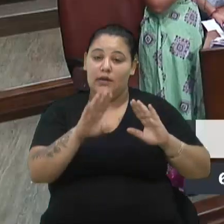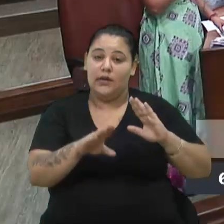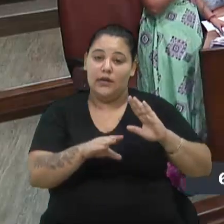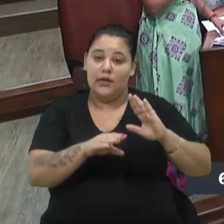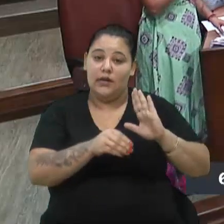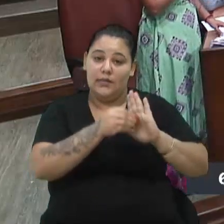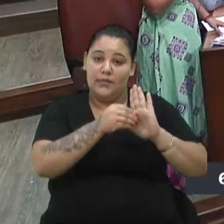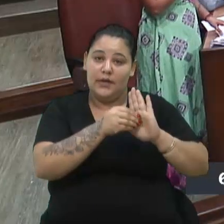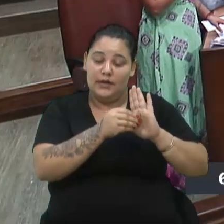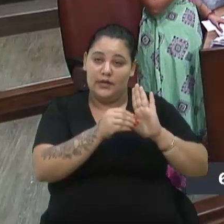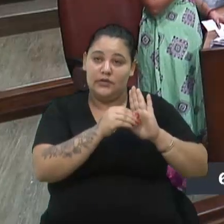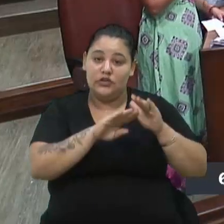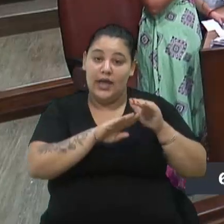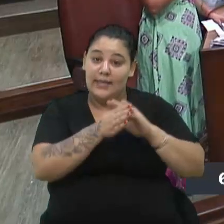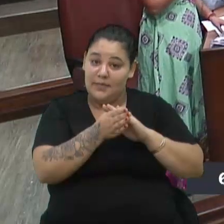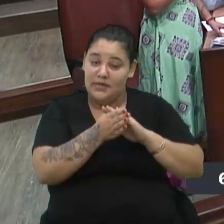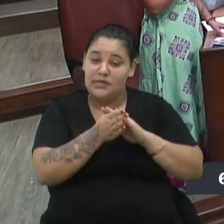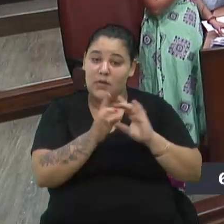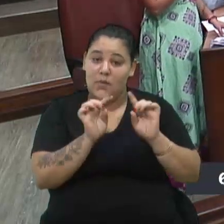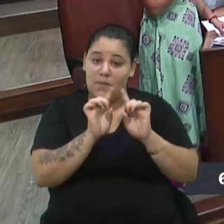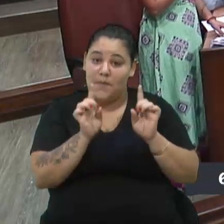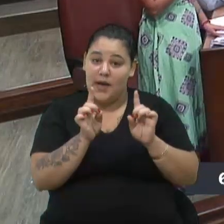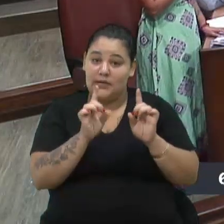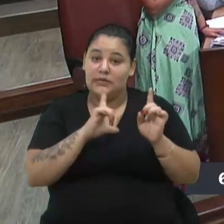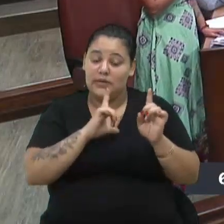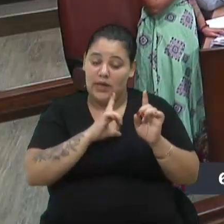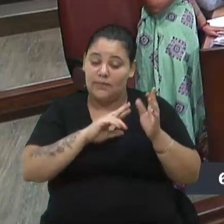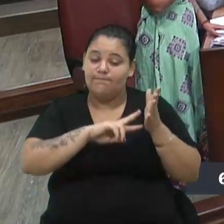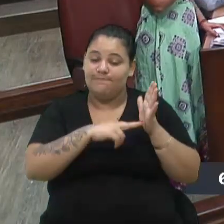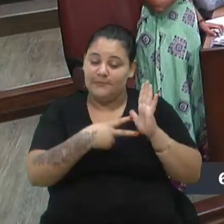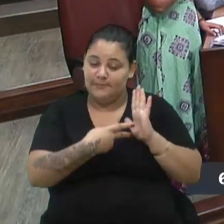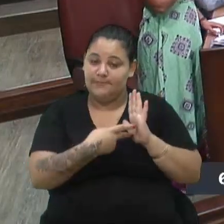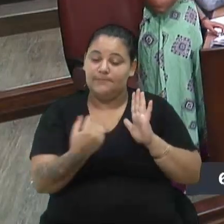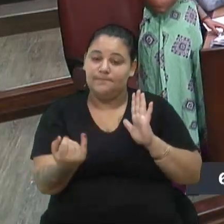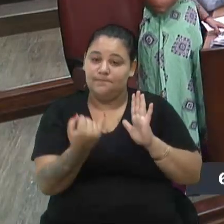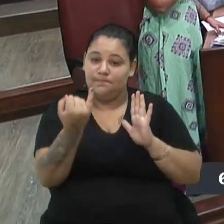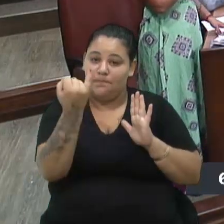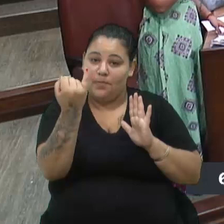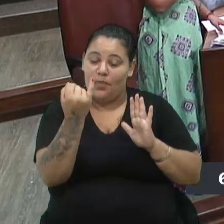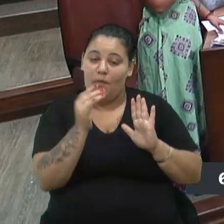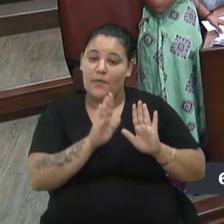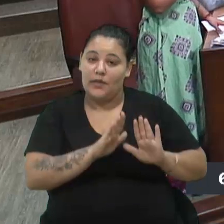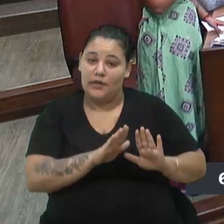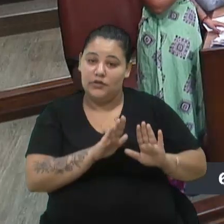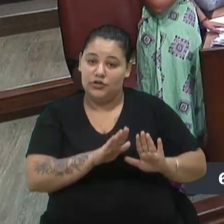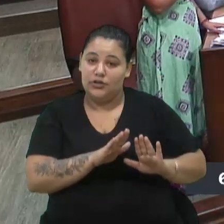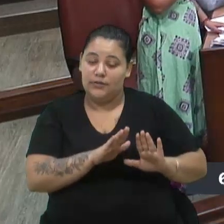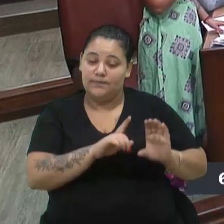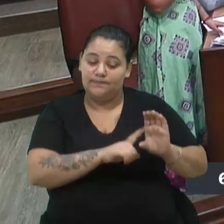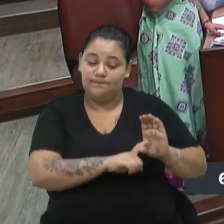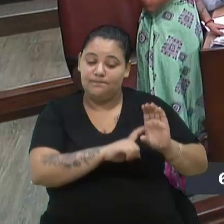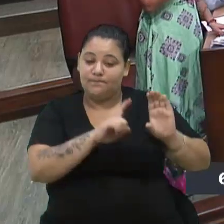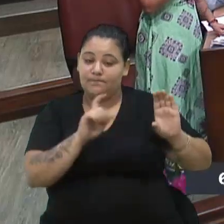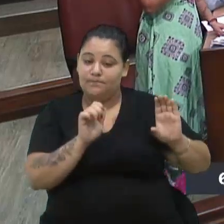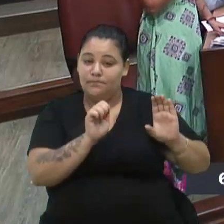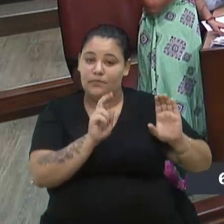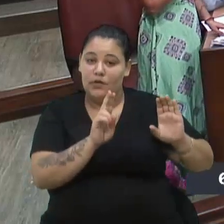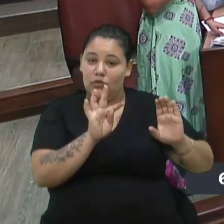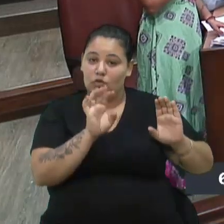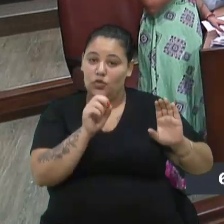adequações, mas elas, mesmo assim, são muito significativas para manter a autonomia e o